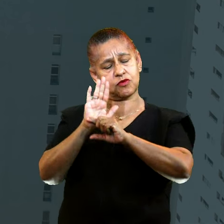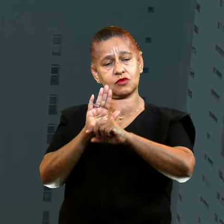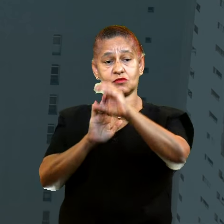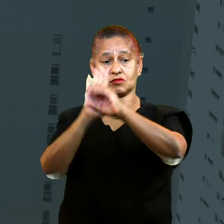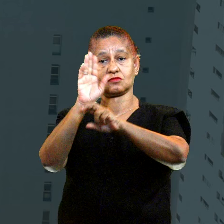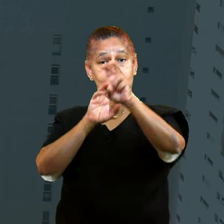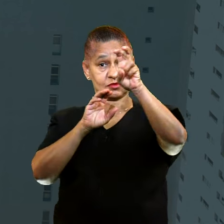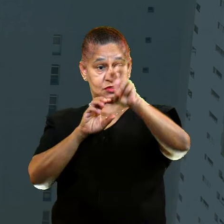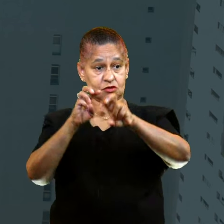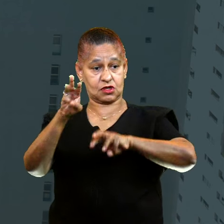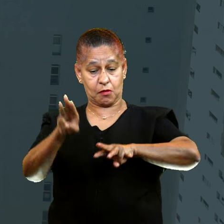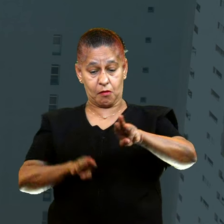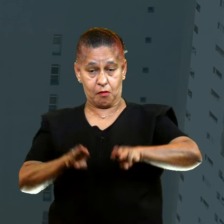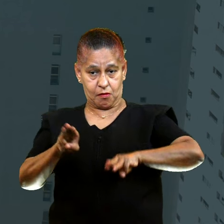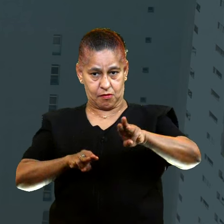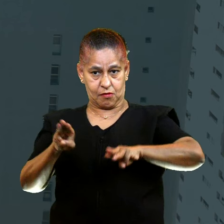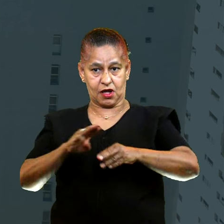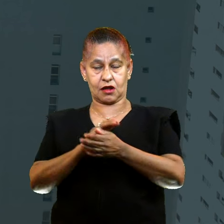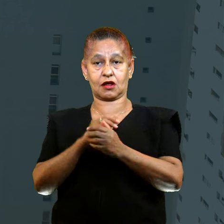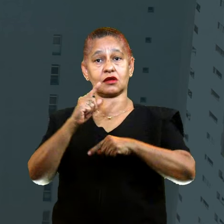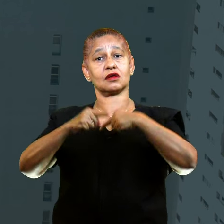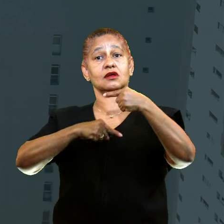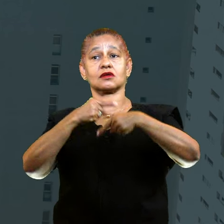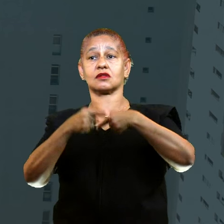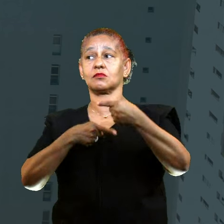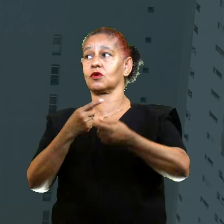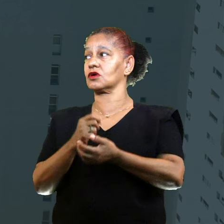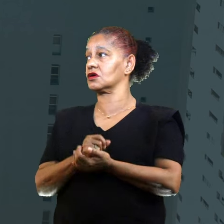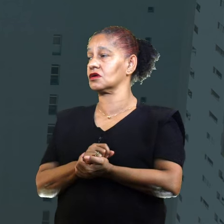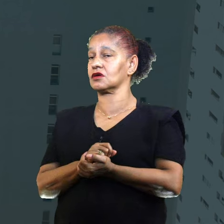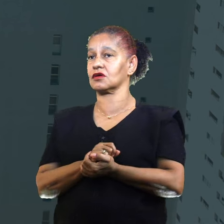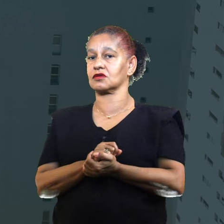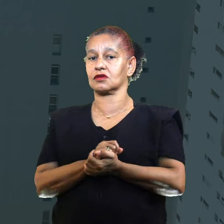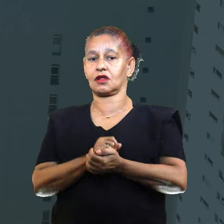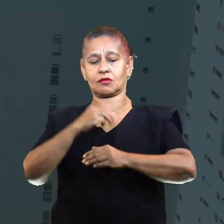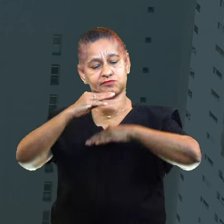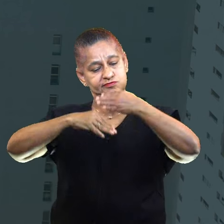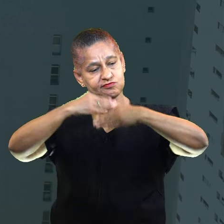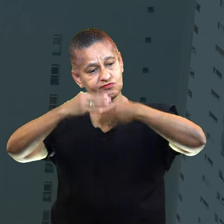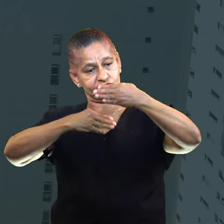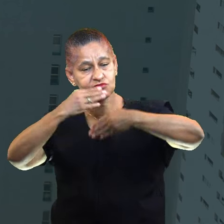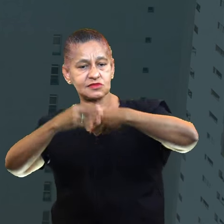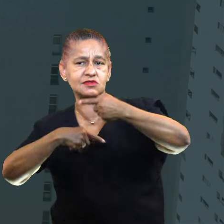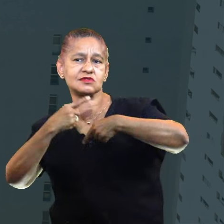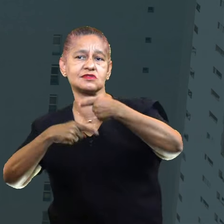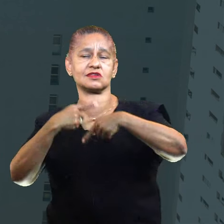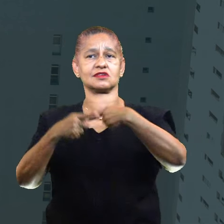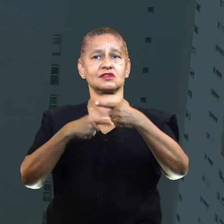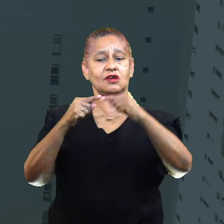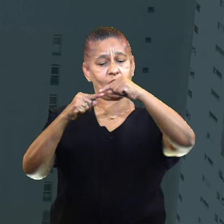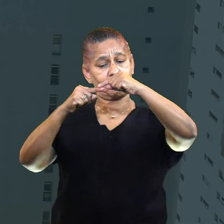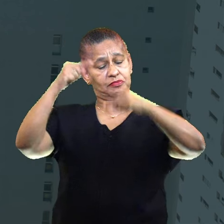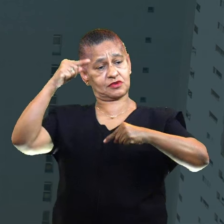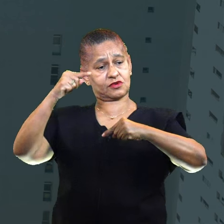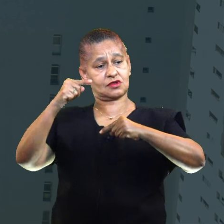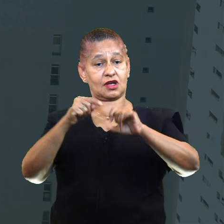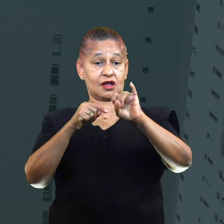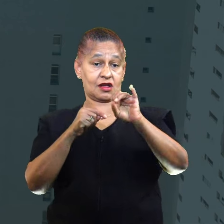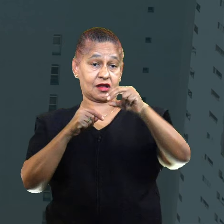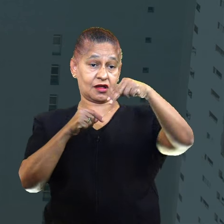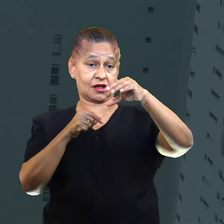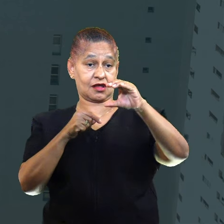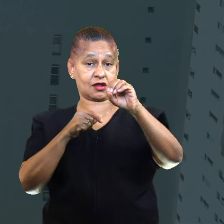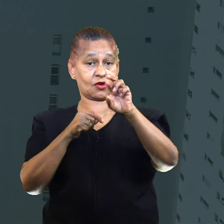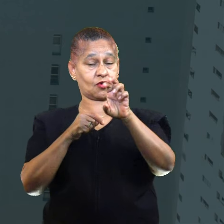5. E depois eu quero desenvolver com você algumas incoerências dentro desse